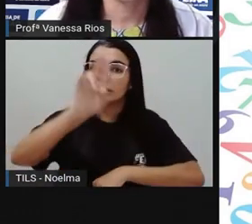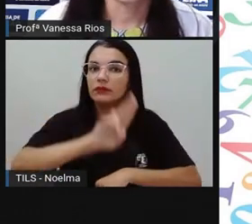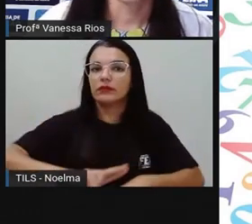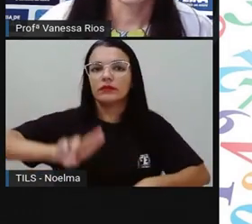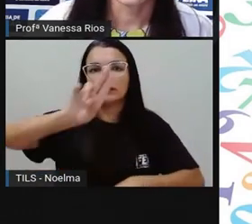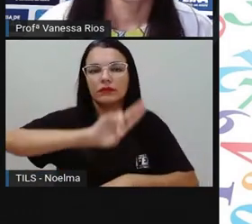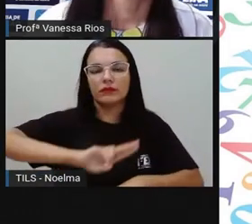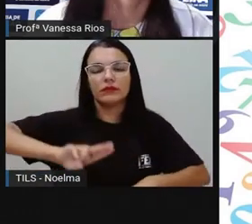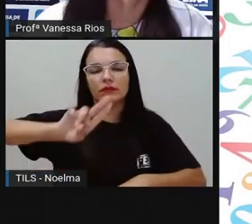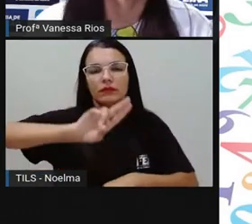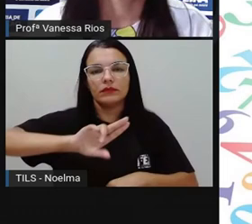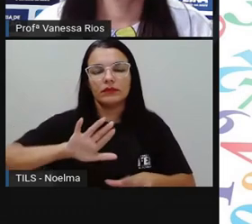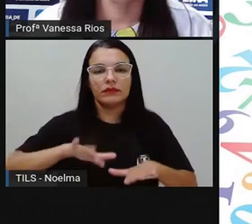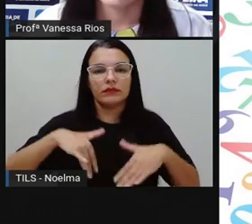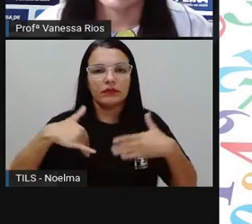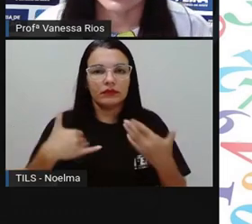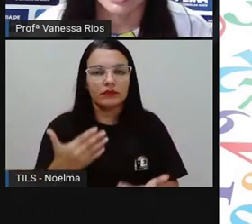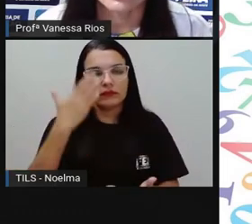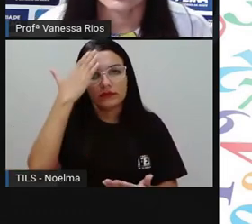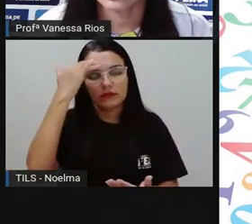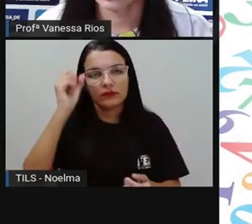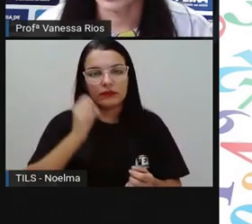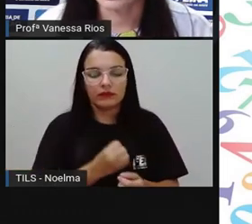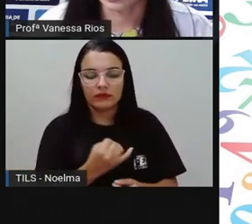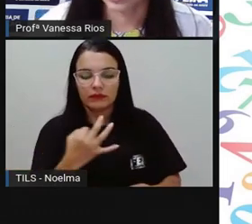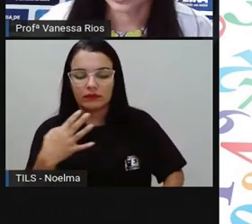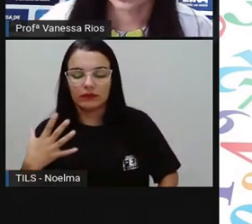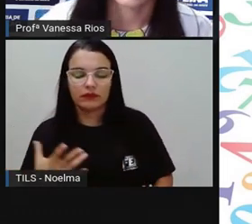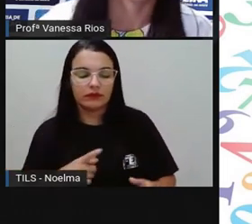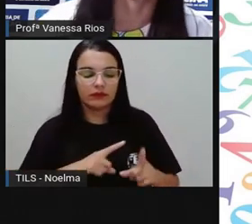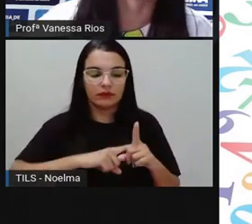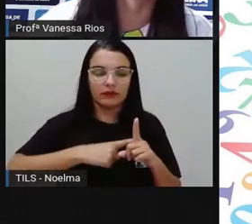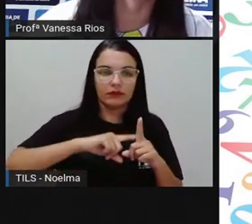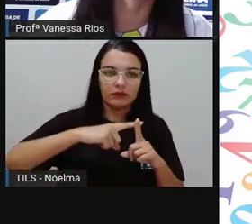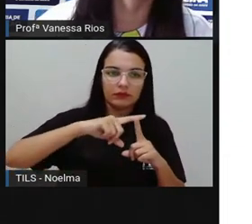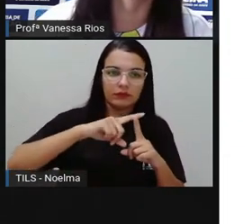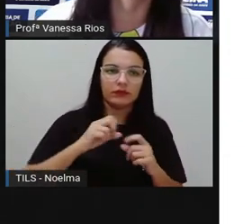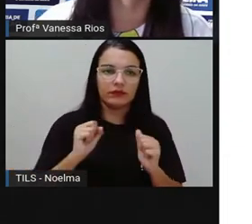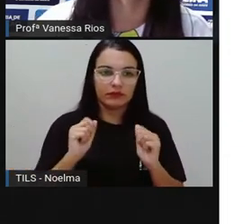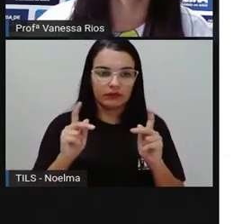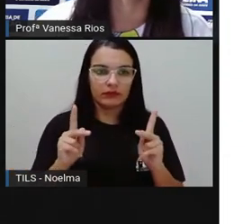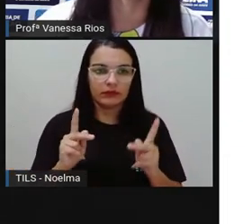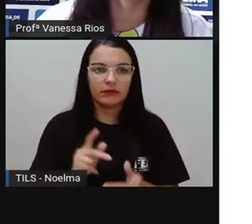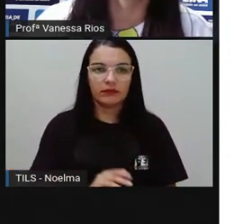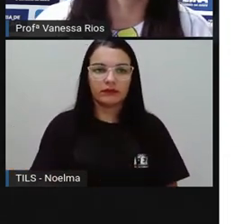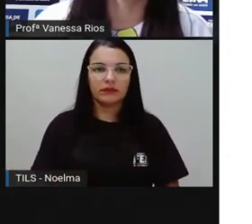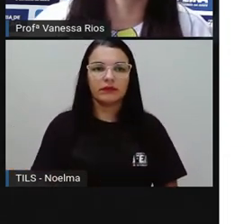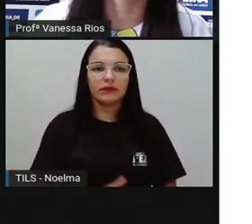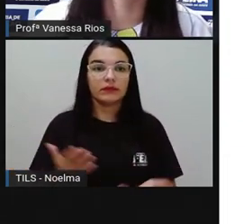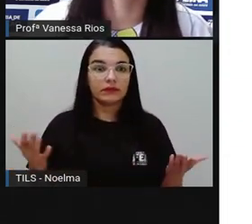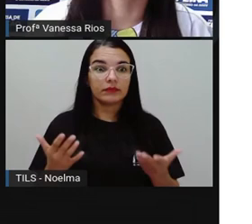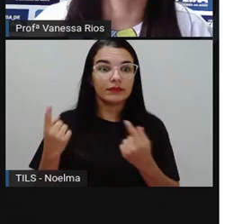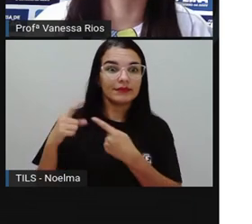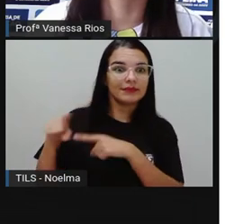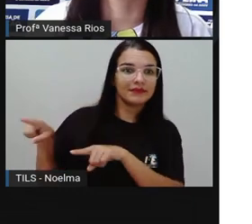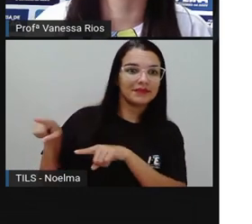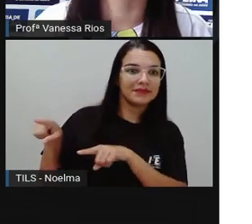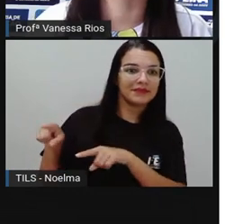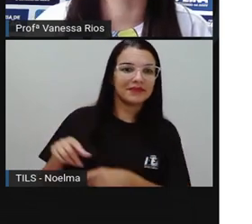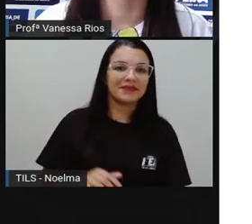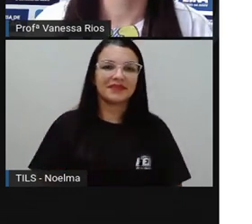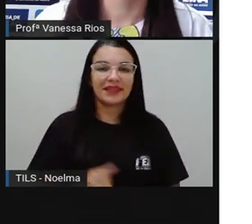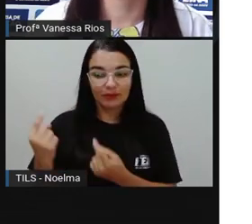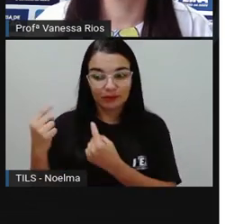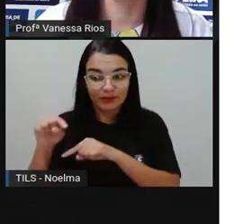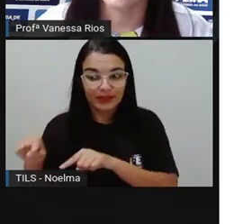temperatura dos diversos materiais que estão aí ao nosso redor. E agora a gente parte para o